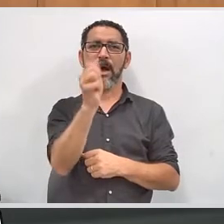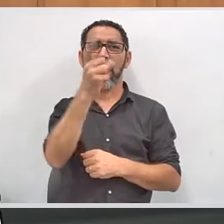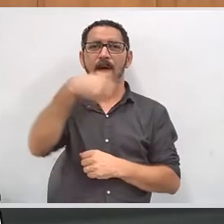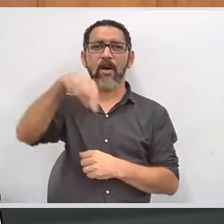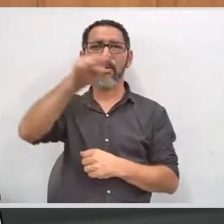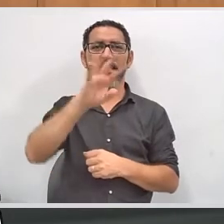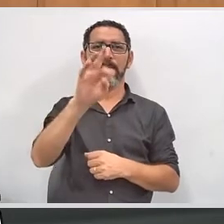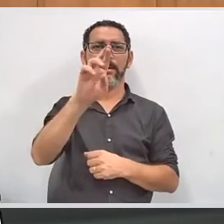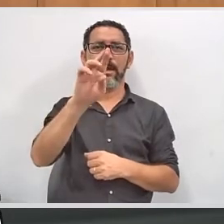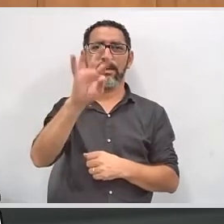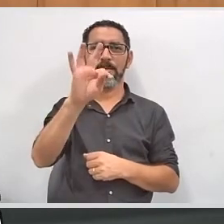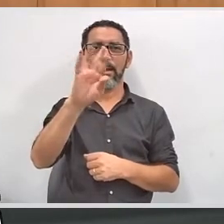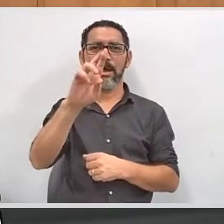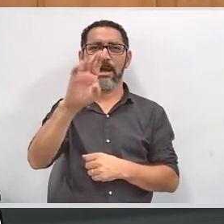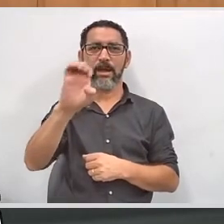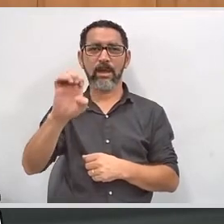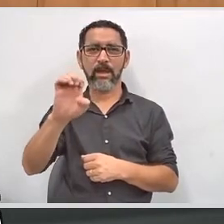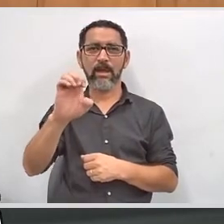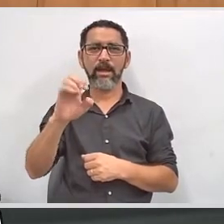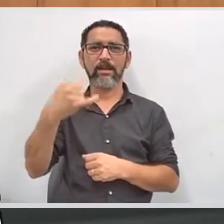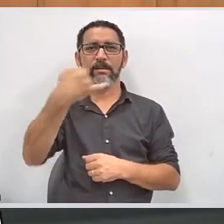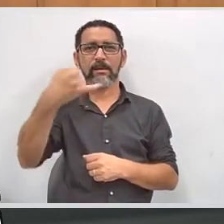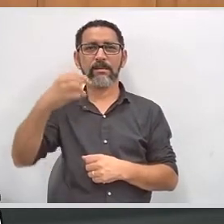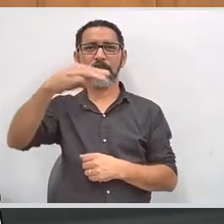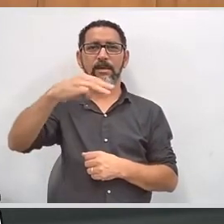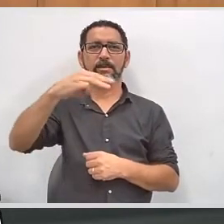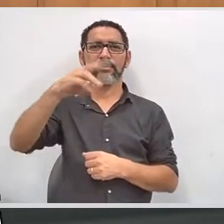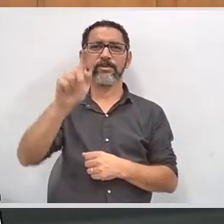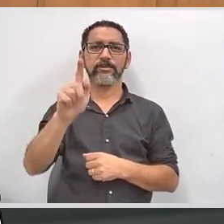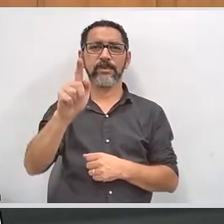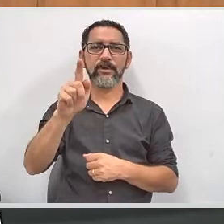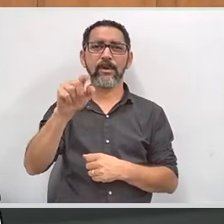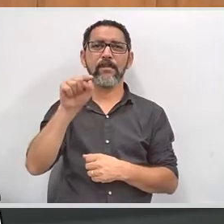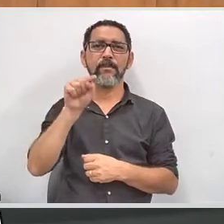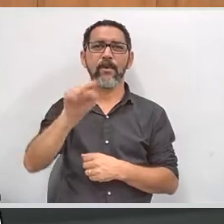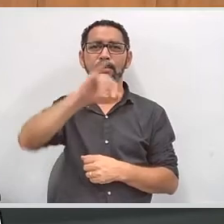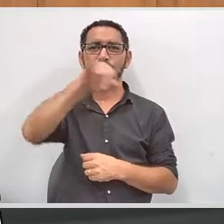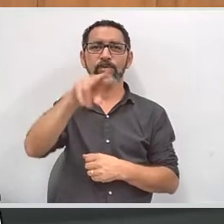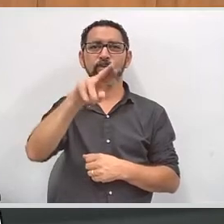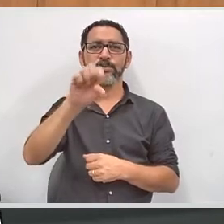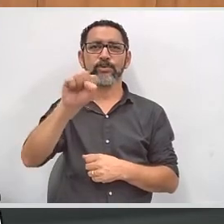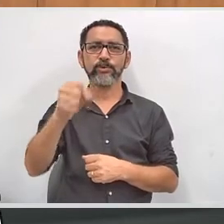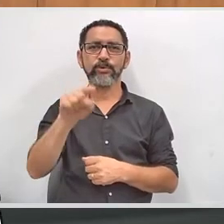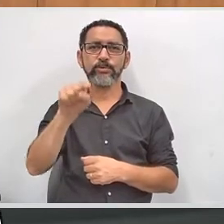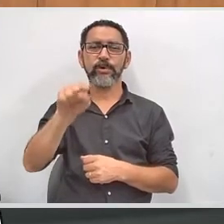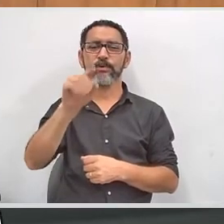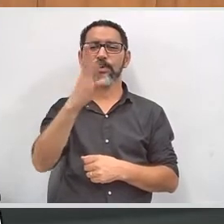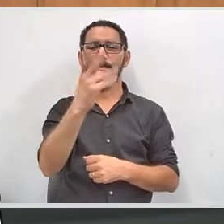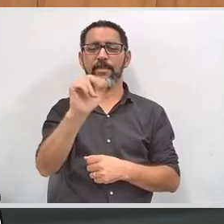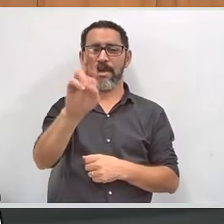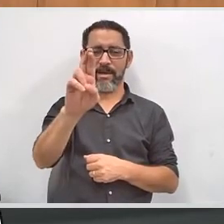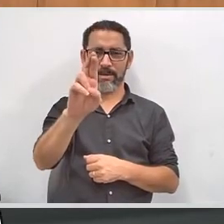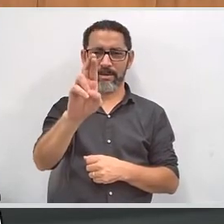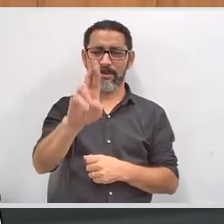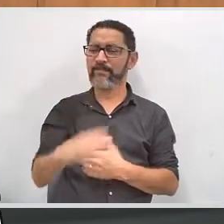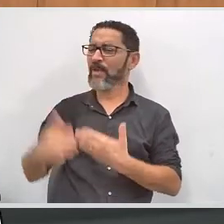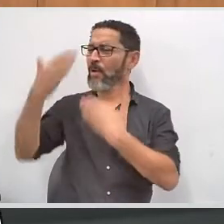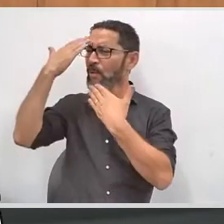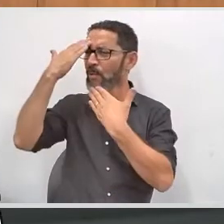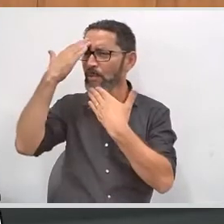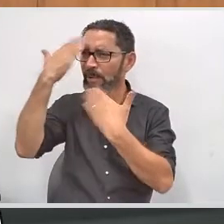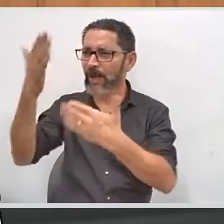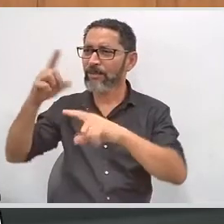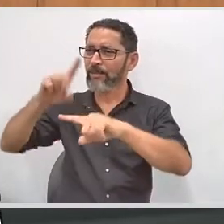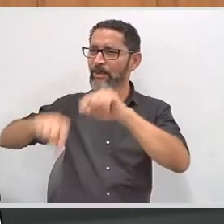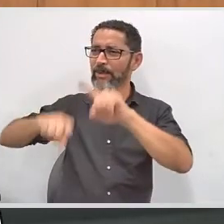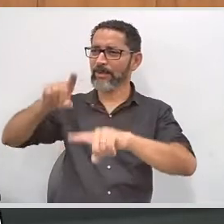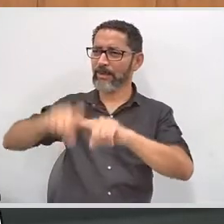Então, aqui eu encerro a apresentação dos slides, do nosso data show, foi excelente, obrigado pelo material,